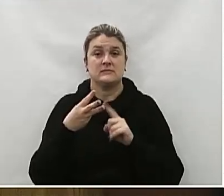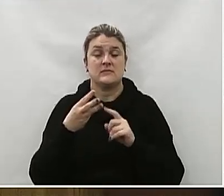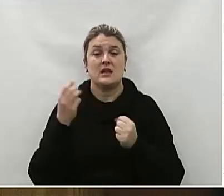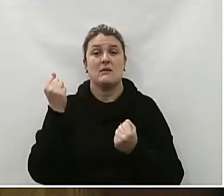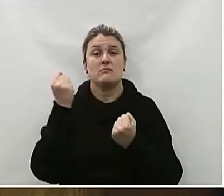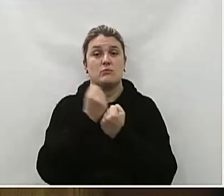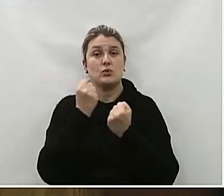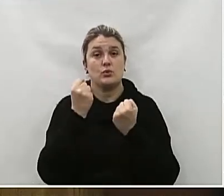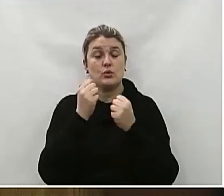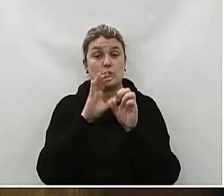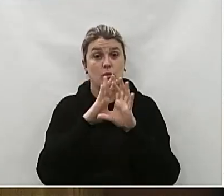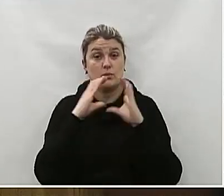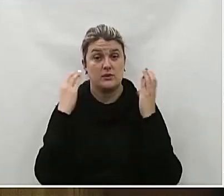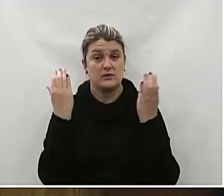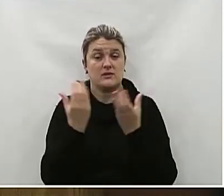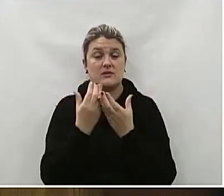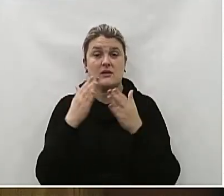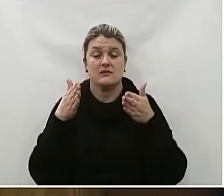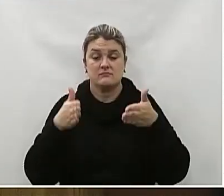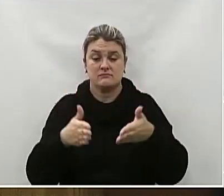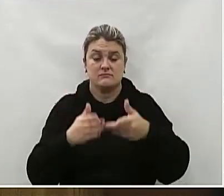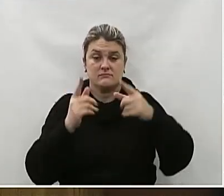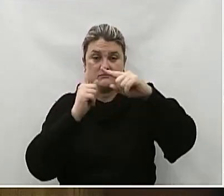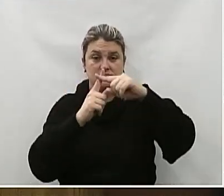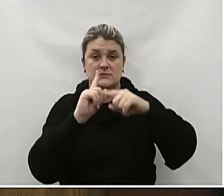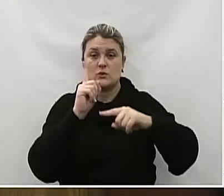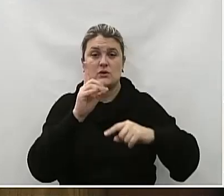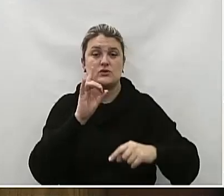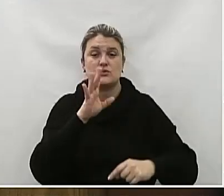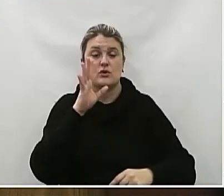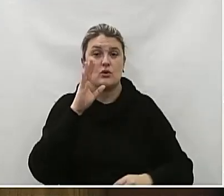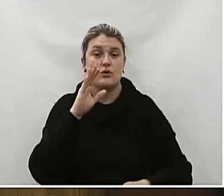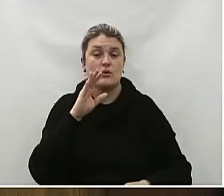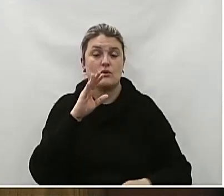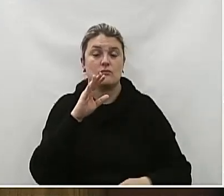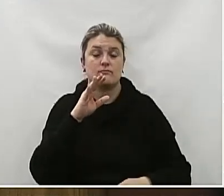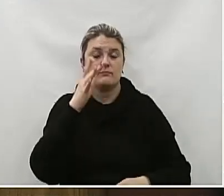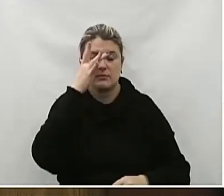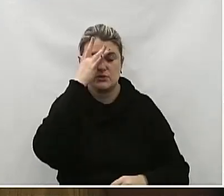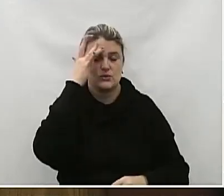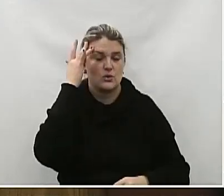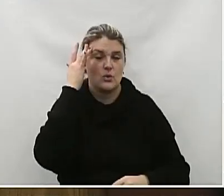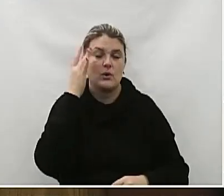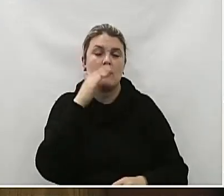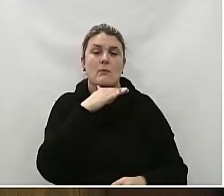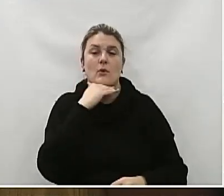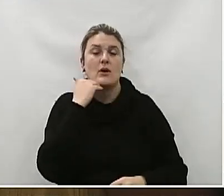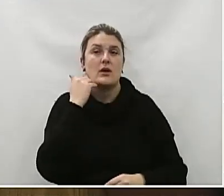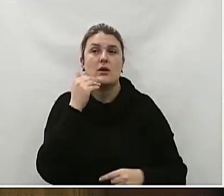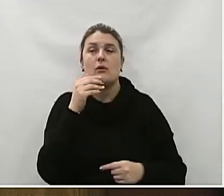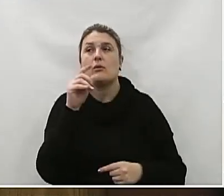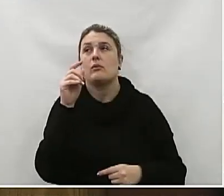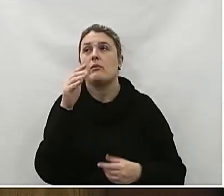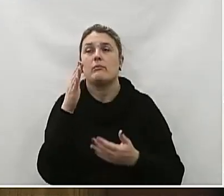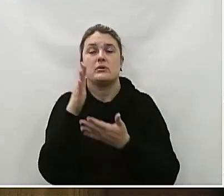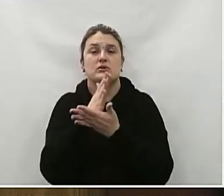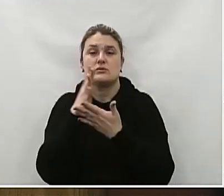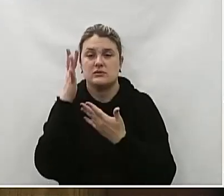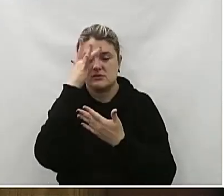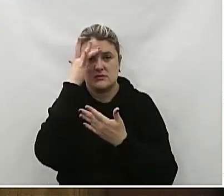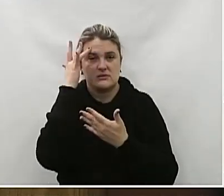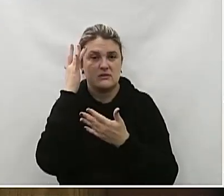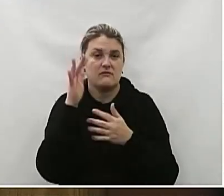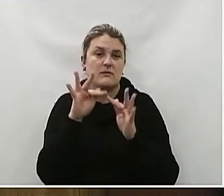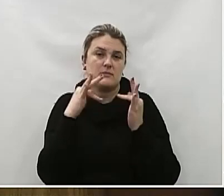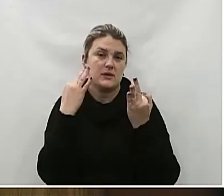comunidade A capela mortuária Não serve apenas As famílias Enlutadas Mas também A comunidade Em geral Ela pode ser Um ponto De encontro Para os